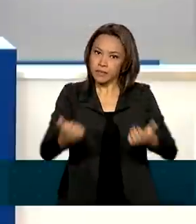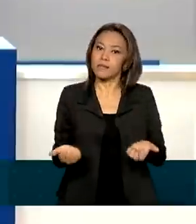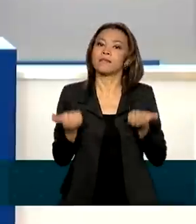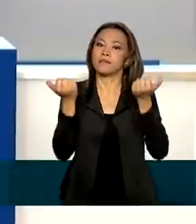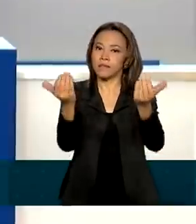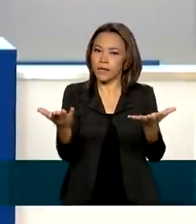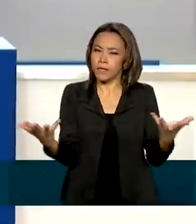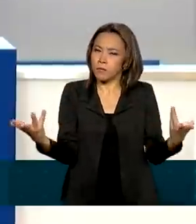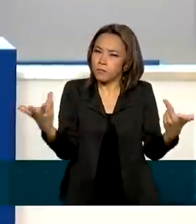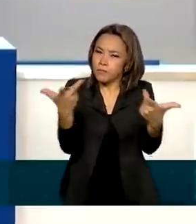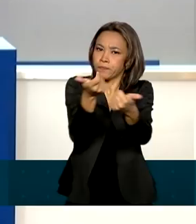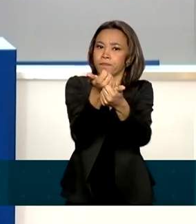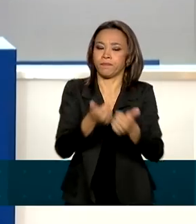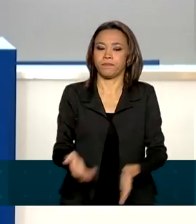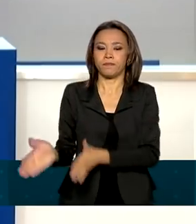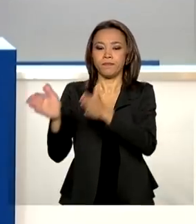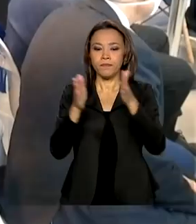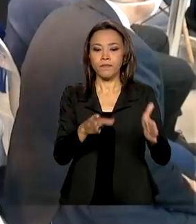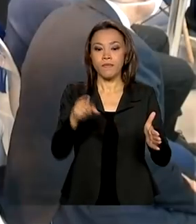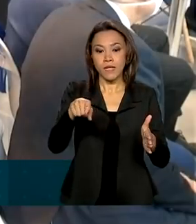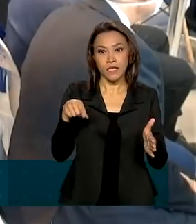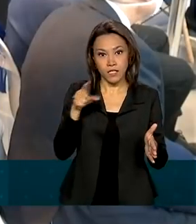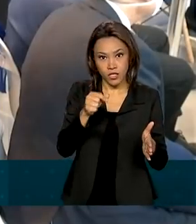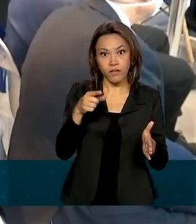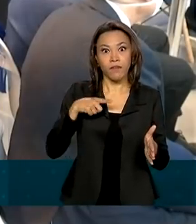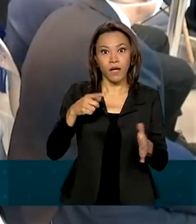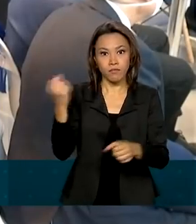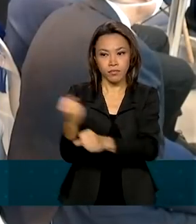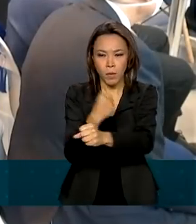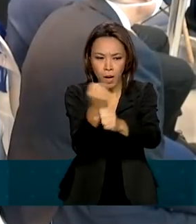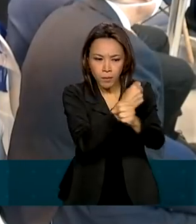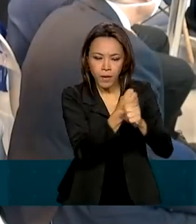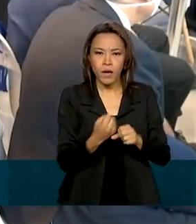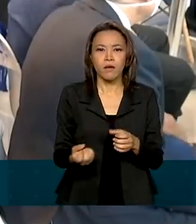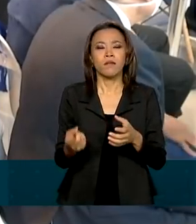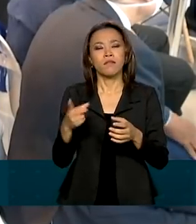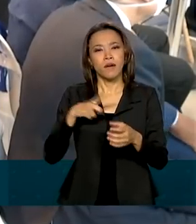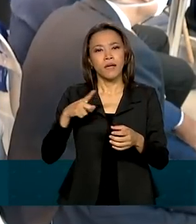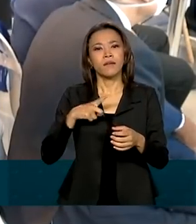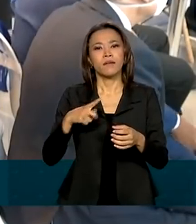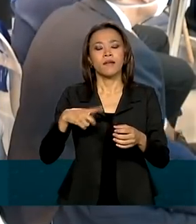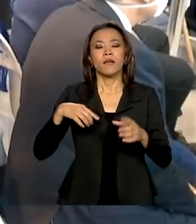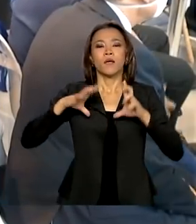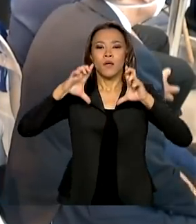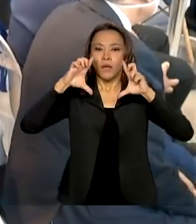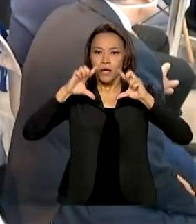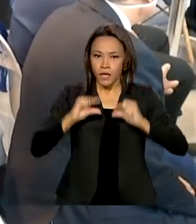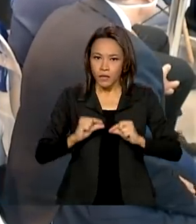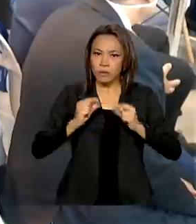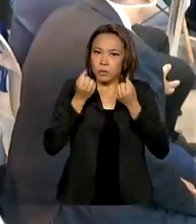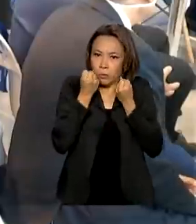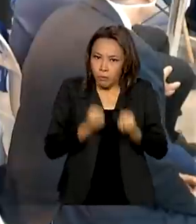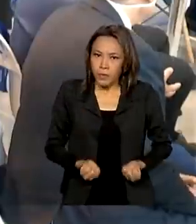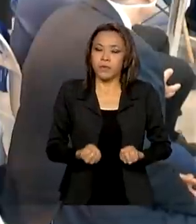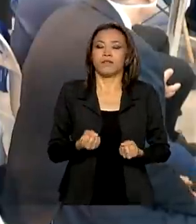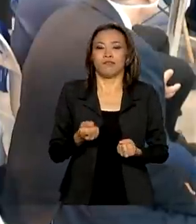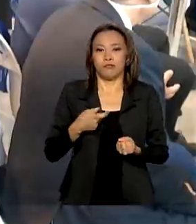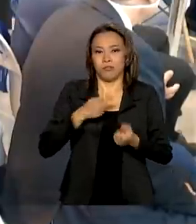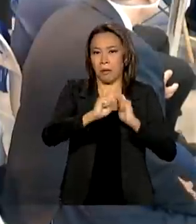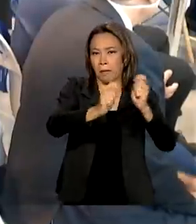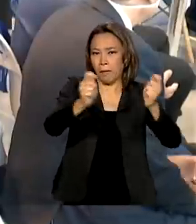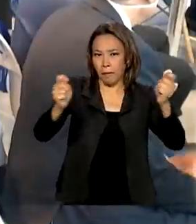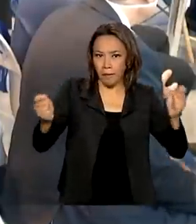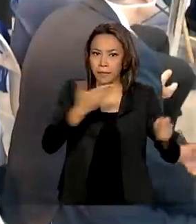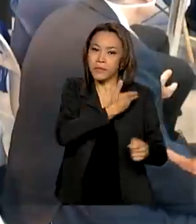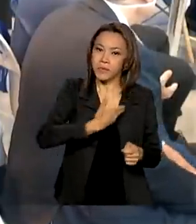entregue. Esse recurso vai gerar obra, vai gerar investimento, vai aliviar o caixa do Estado, tão apertado nesse